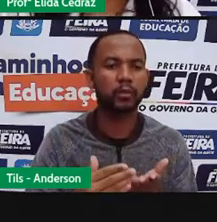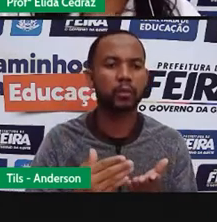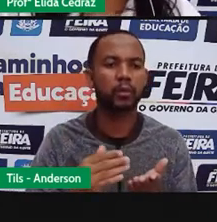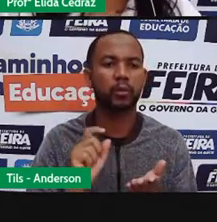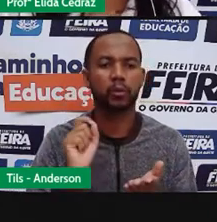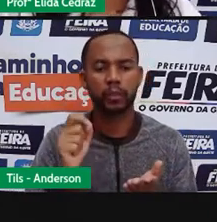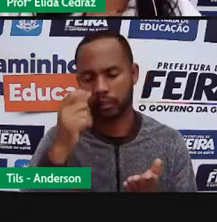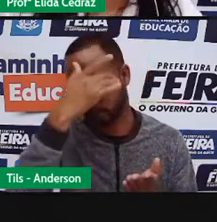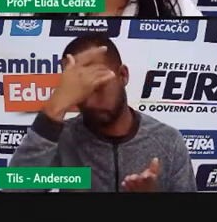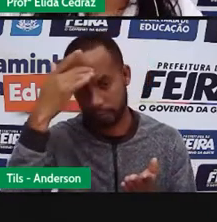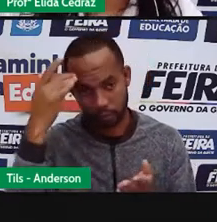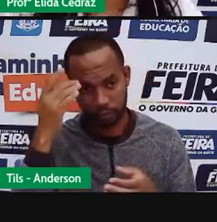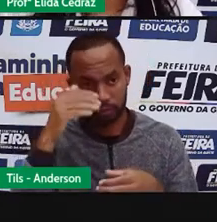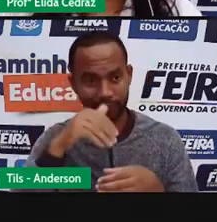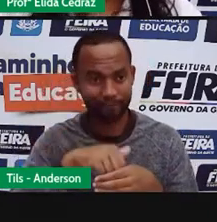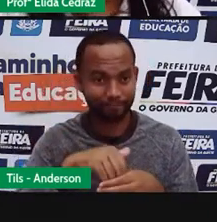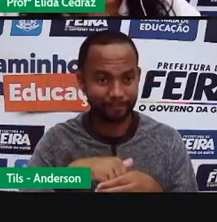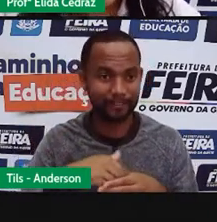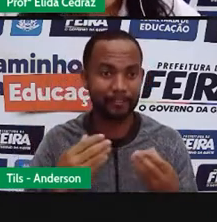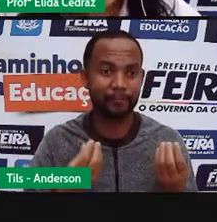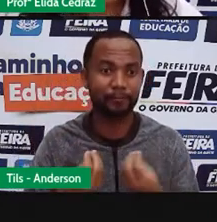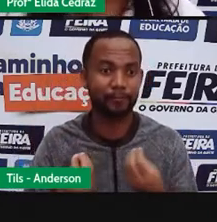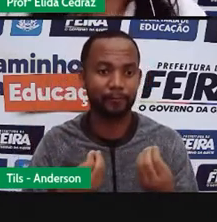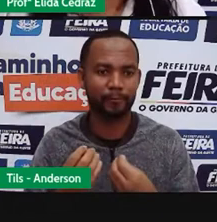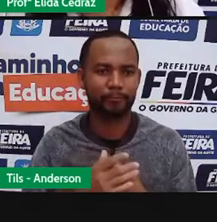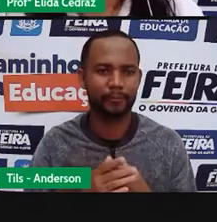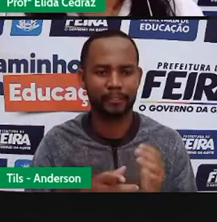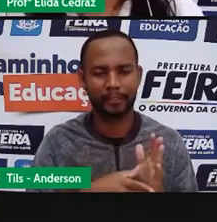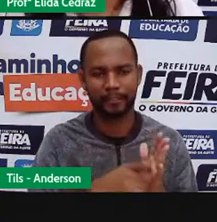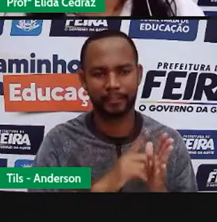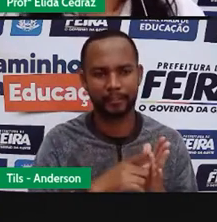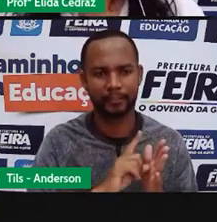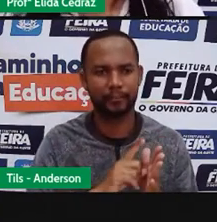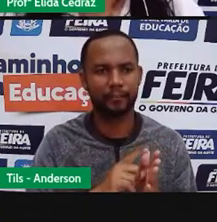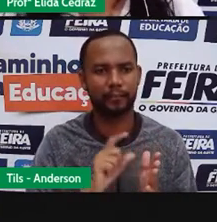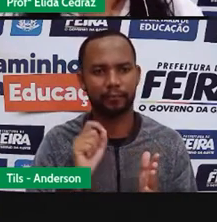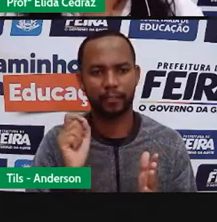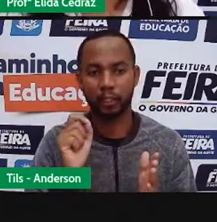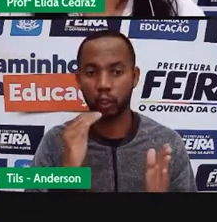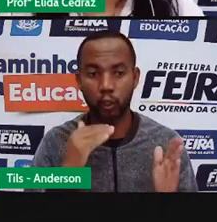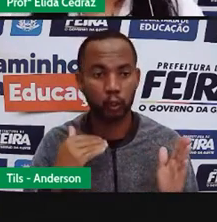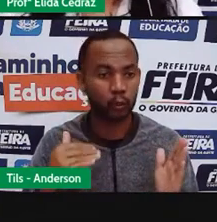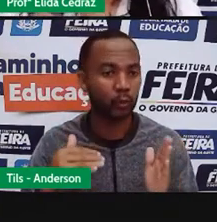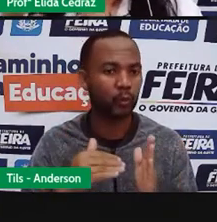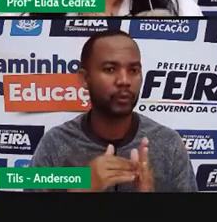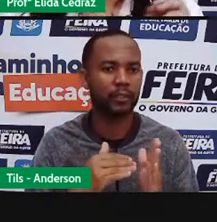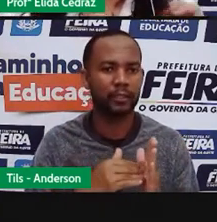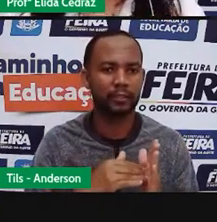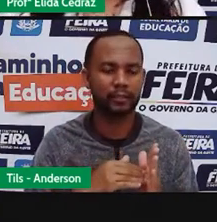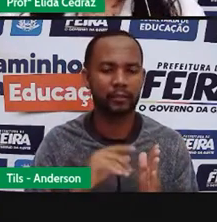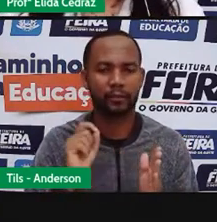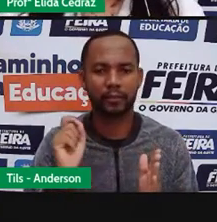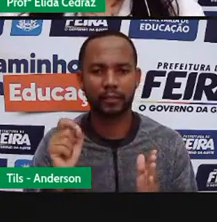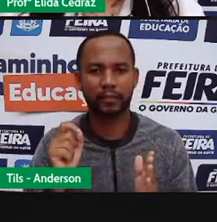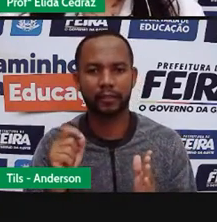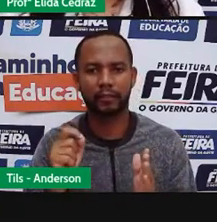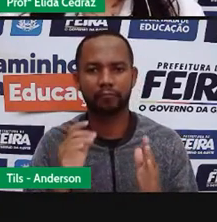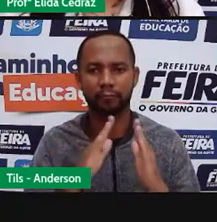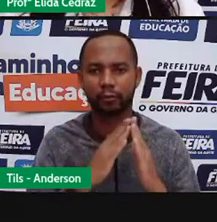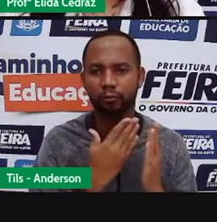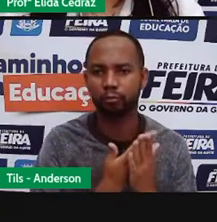rotina das pessoas. É. Antes da chegada da luz elétrica, todas essas atividades